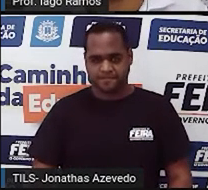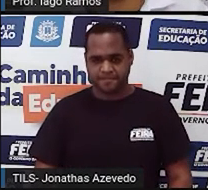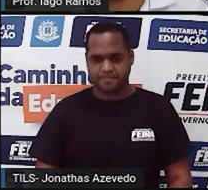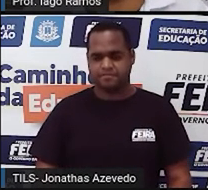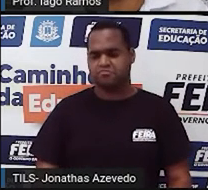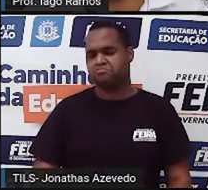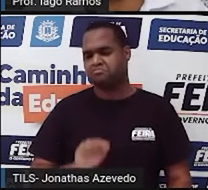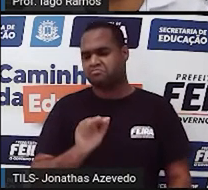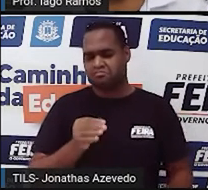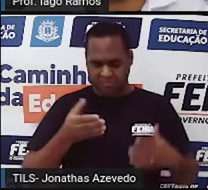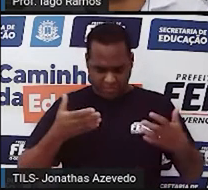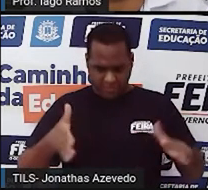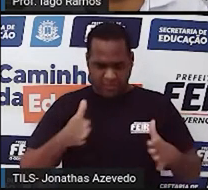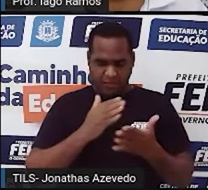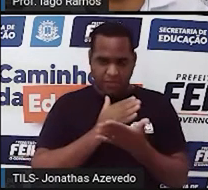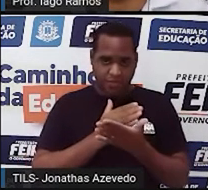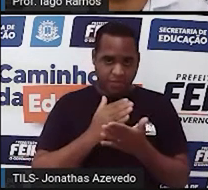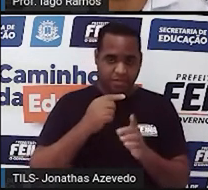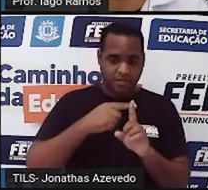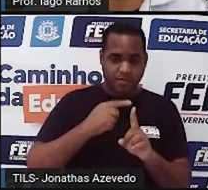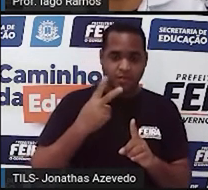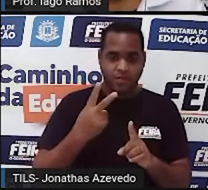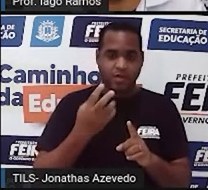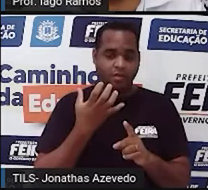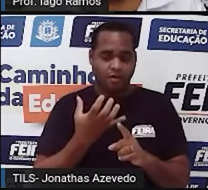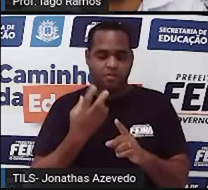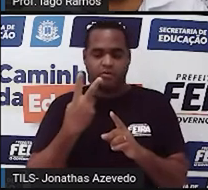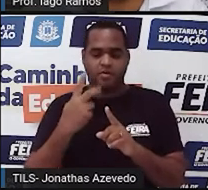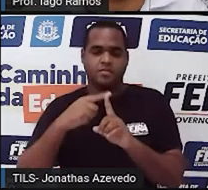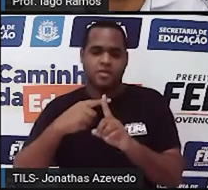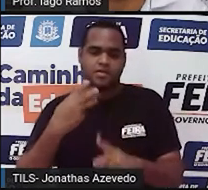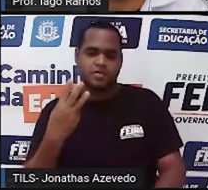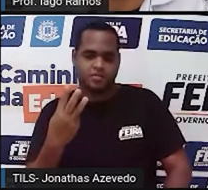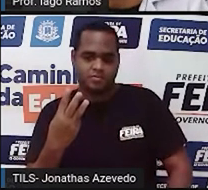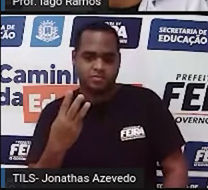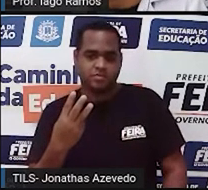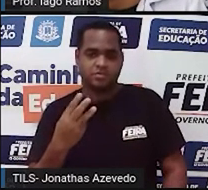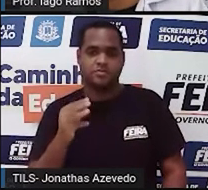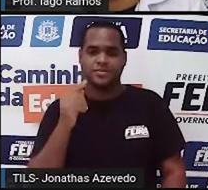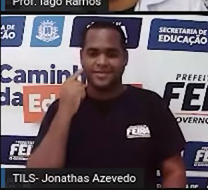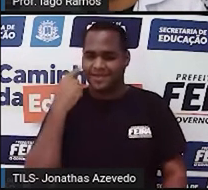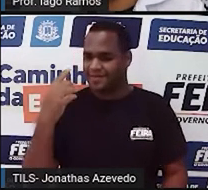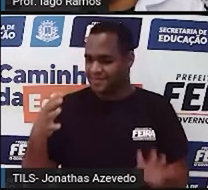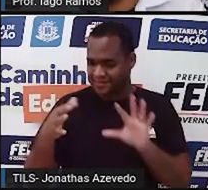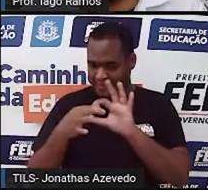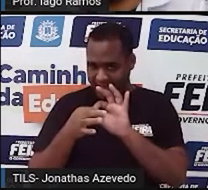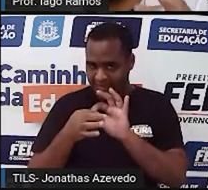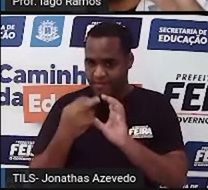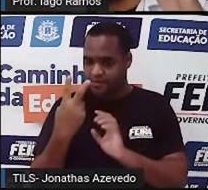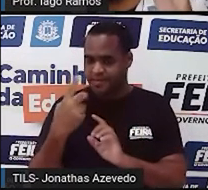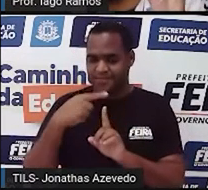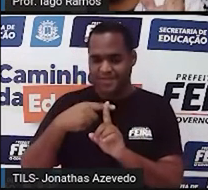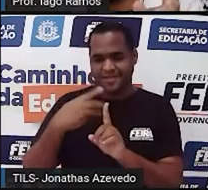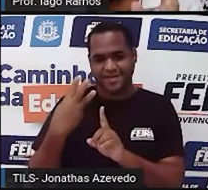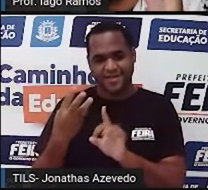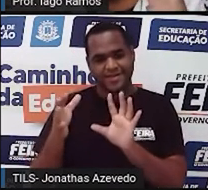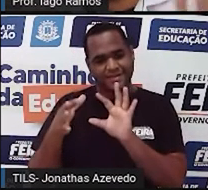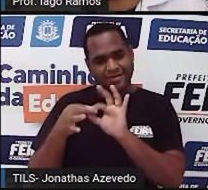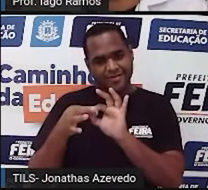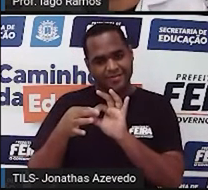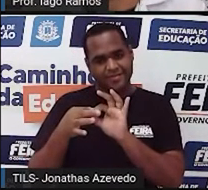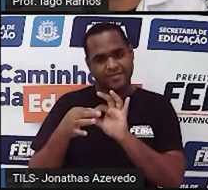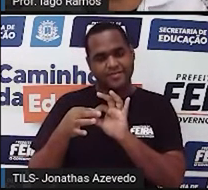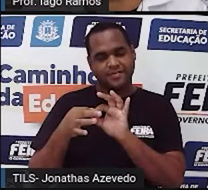eu não quero começar por 1 mais 2, eu quero fazer 2 mais 3. Então eu associo 2 e 3, eu faço um grupo ali